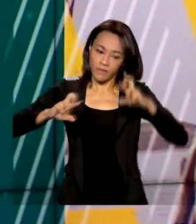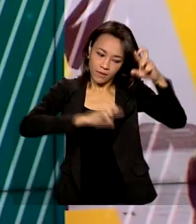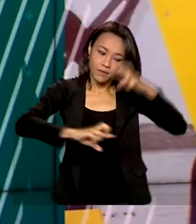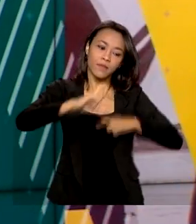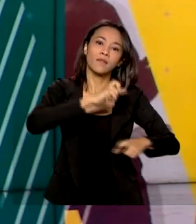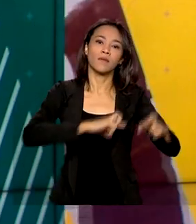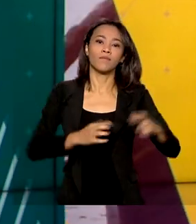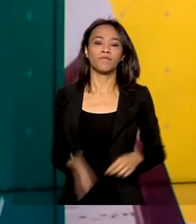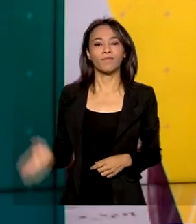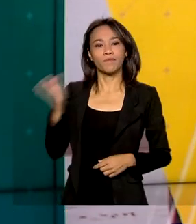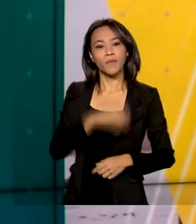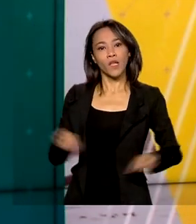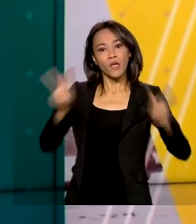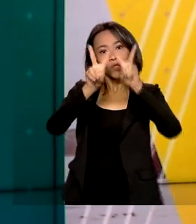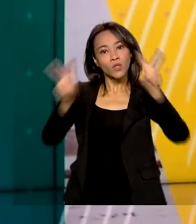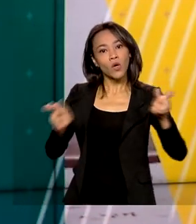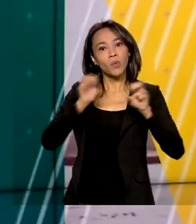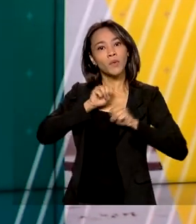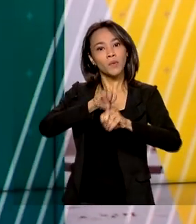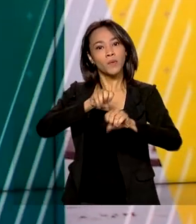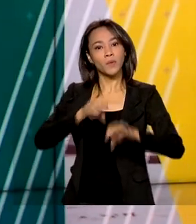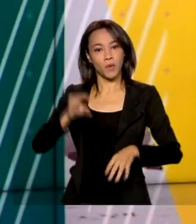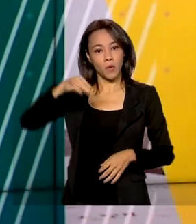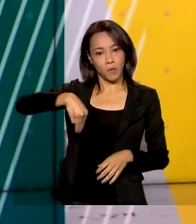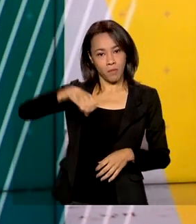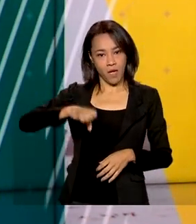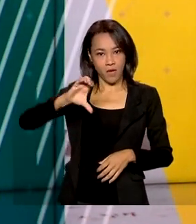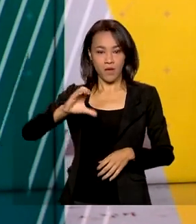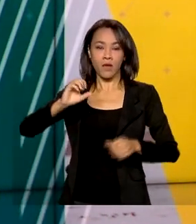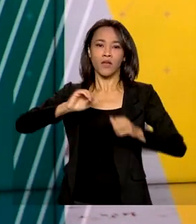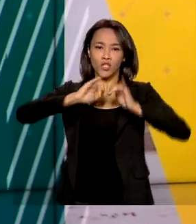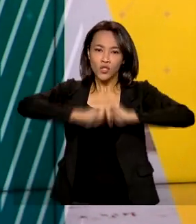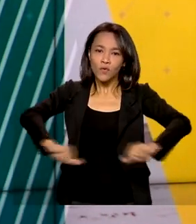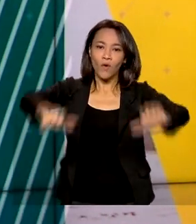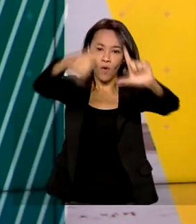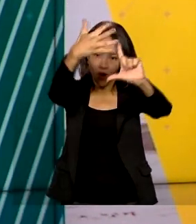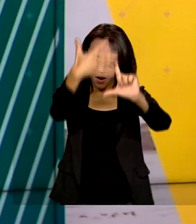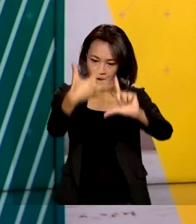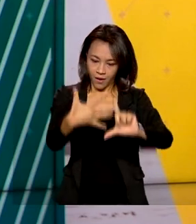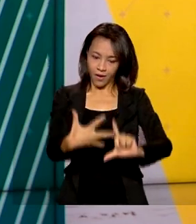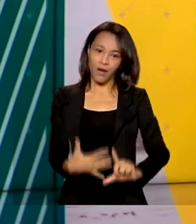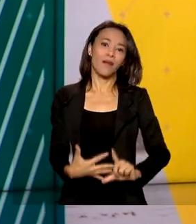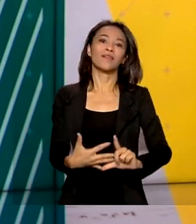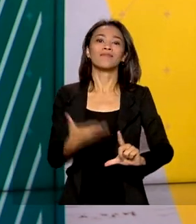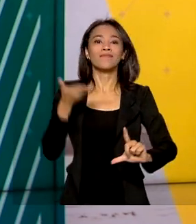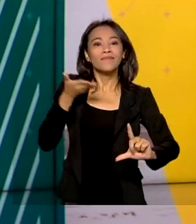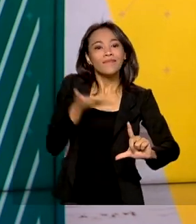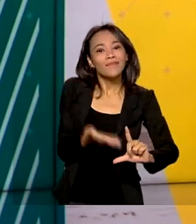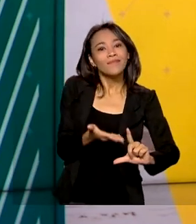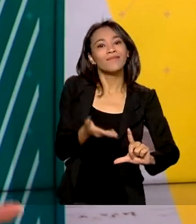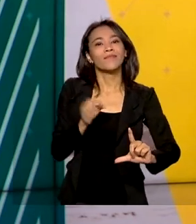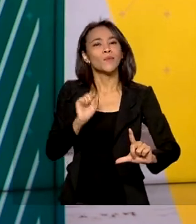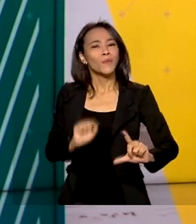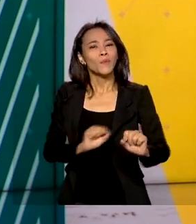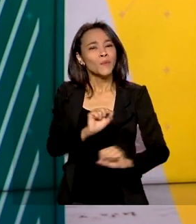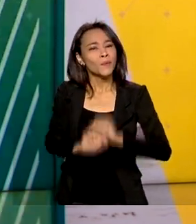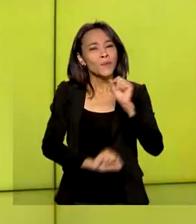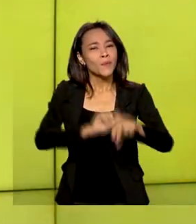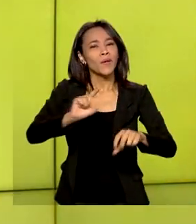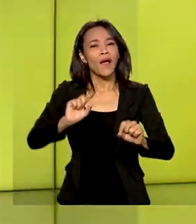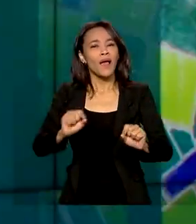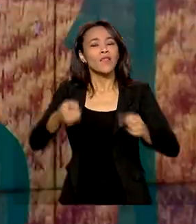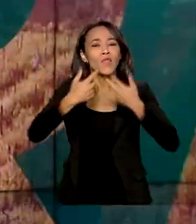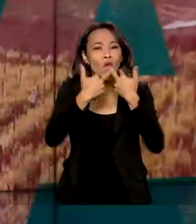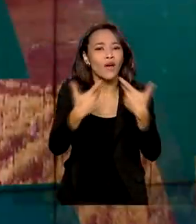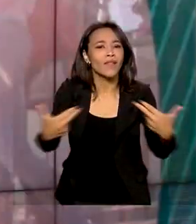Educação Agora, olha, o MEC lançou uma plataforma chamada Universidade 360 Graus. Essa ferramenta traz